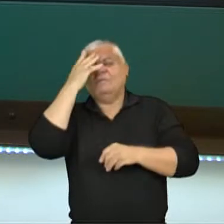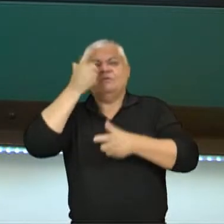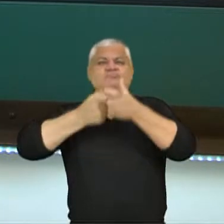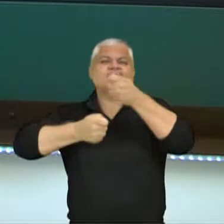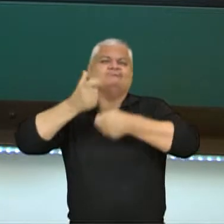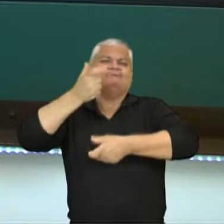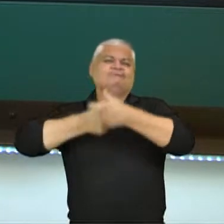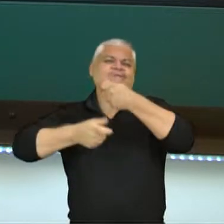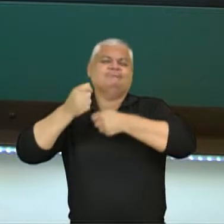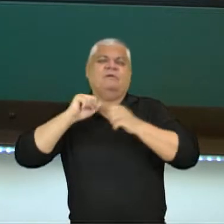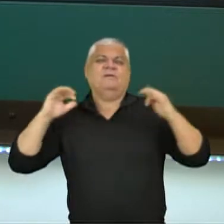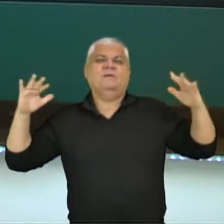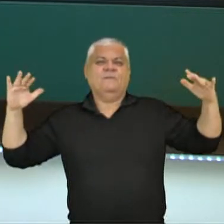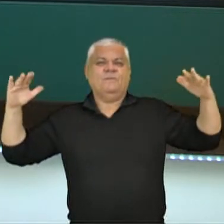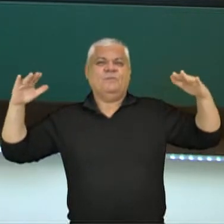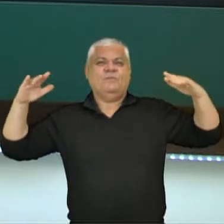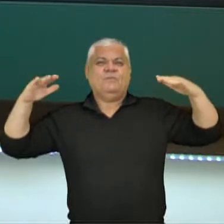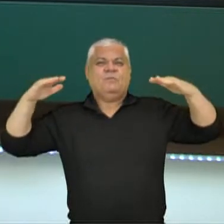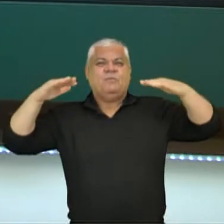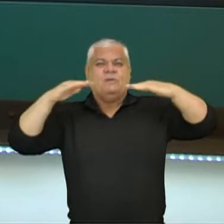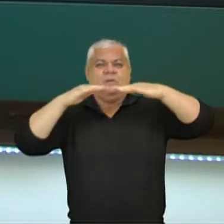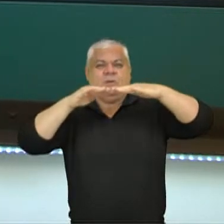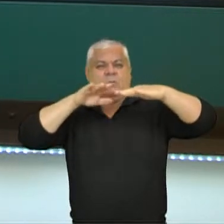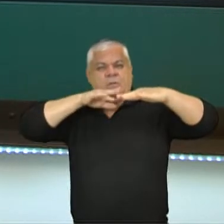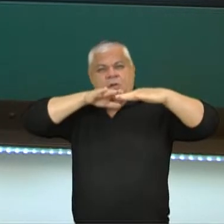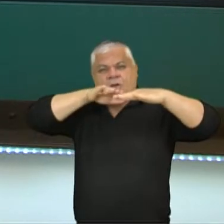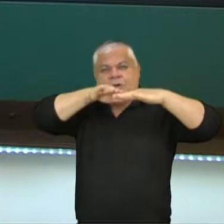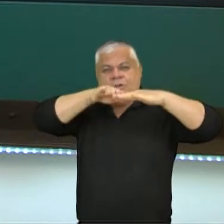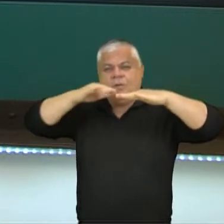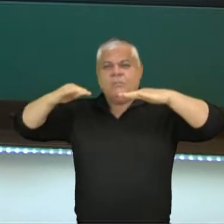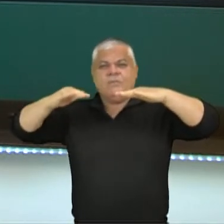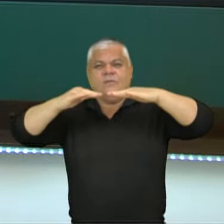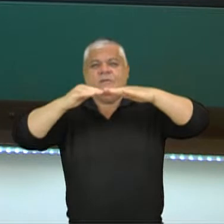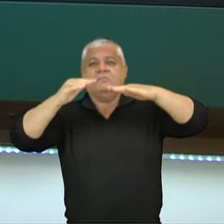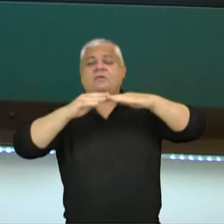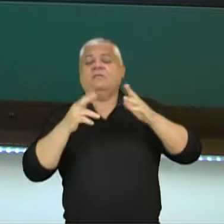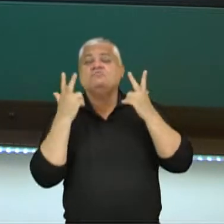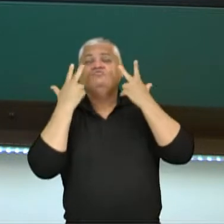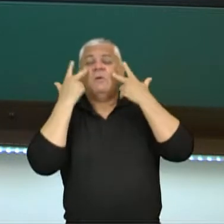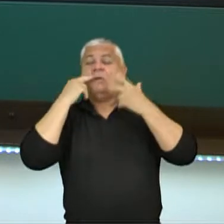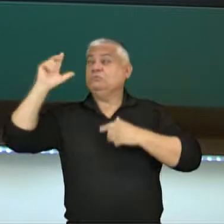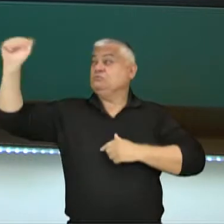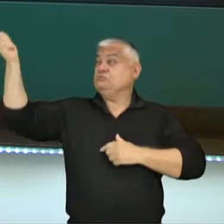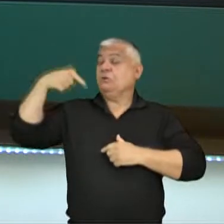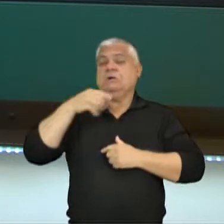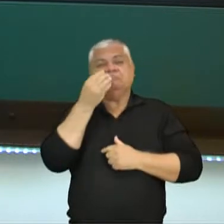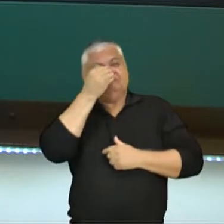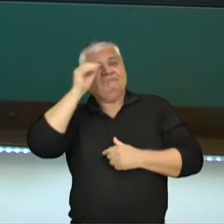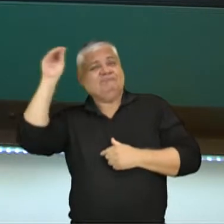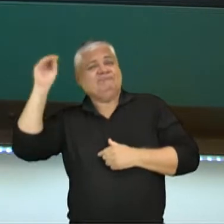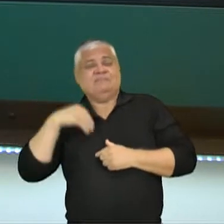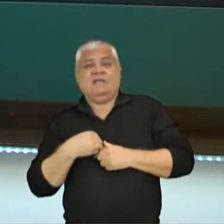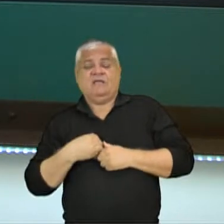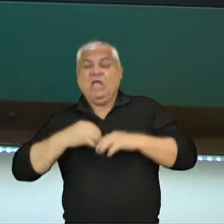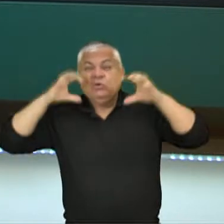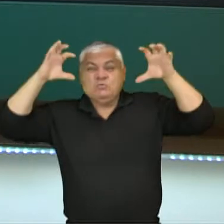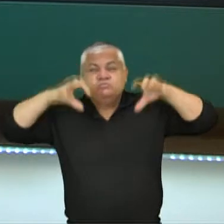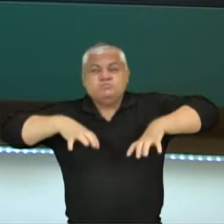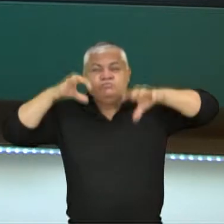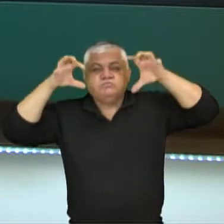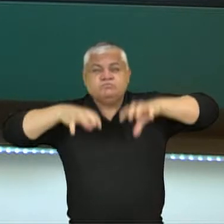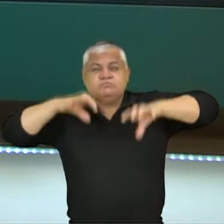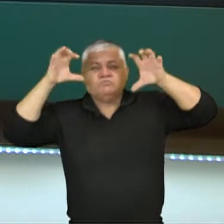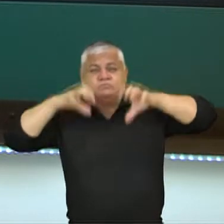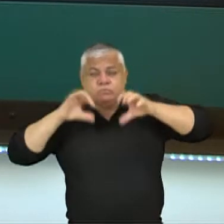estádio estaria na sombra e poderia assistir o teatro com grande tranquilidade. E se tivesse uma chuva torrencial, aquela chuva que